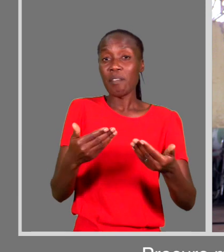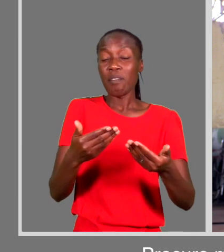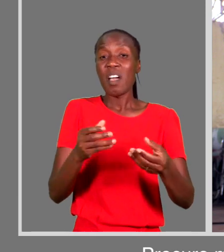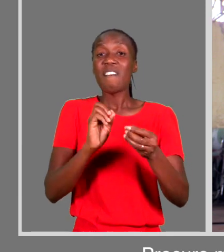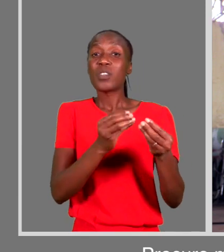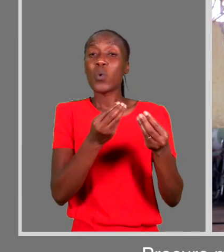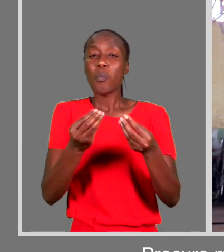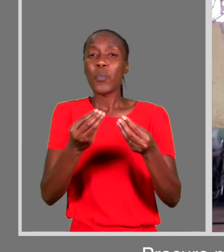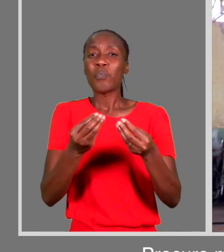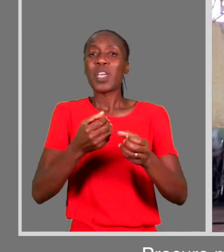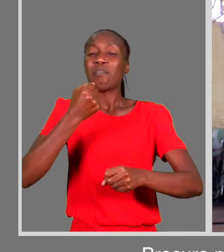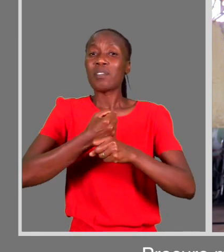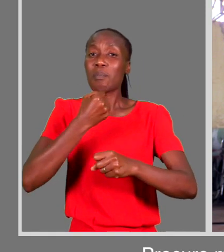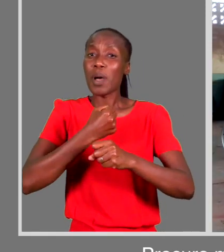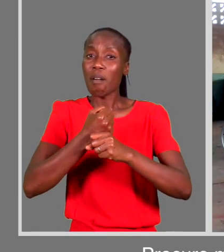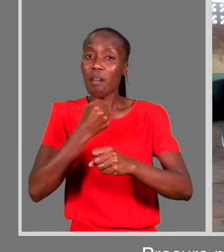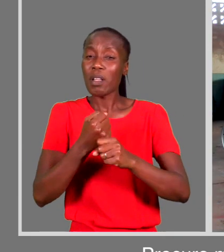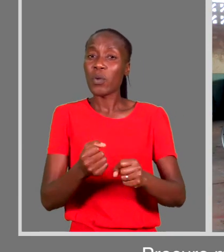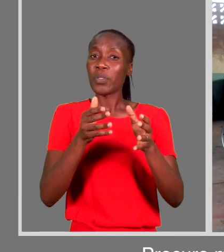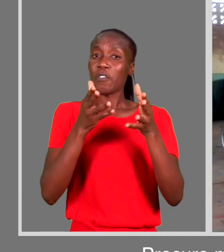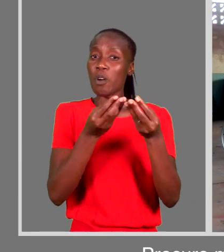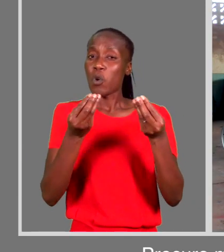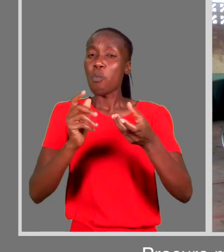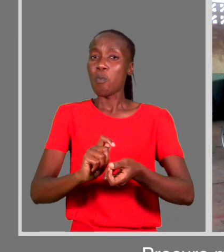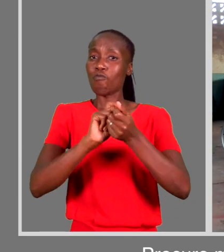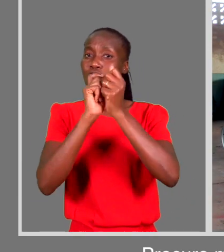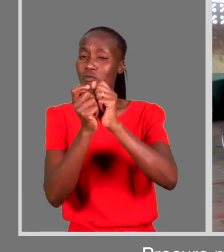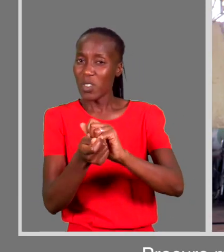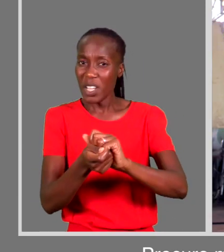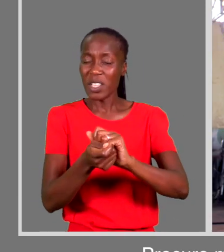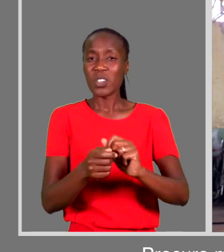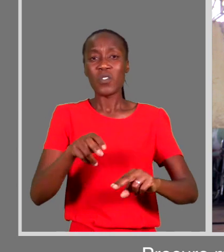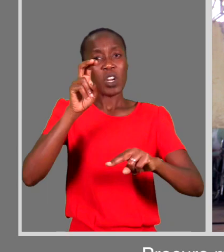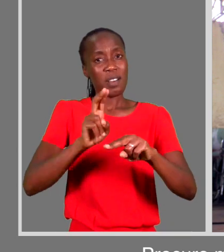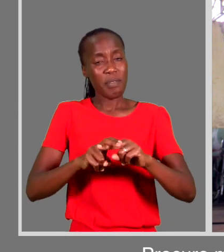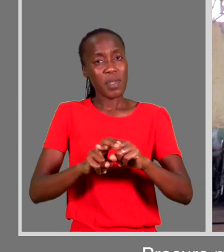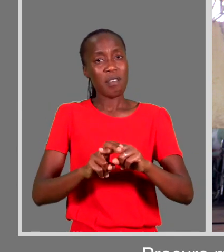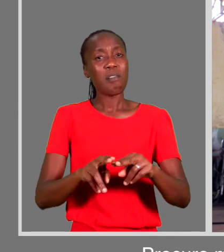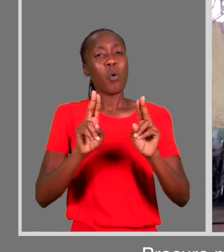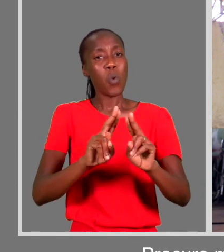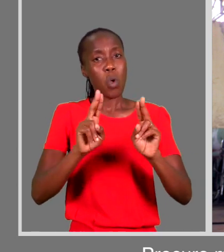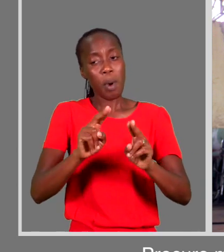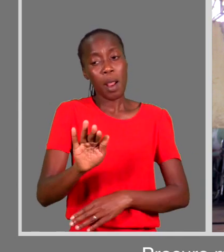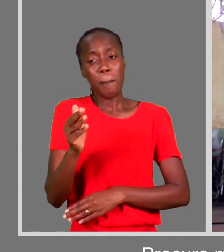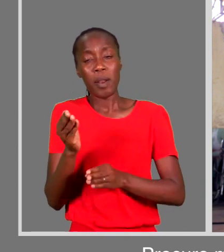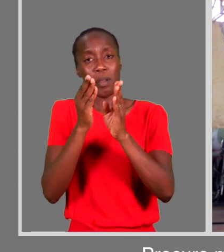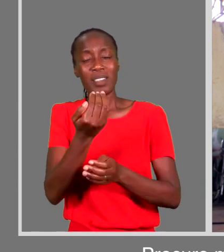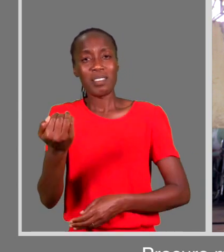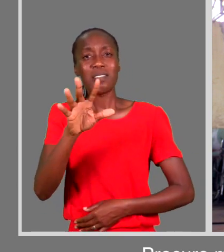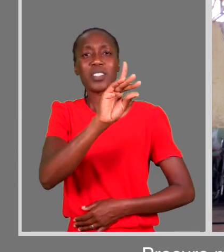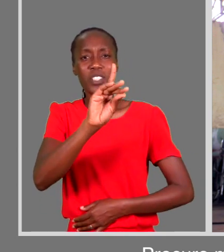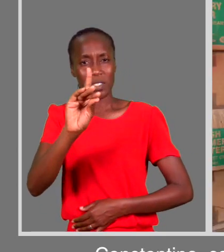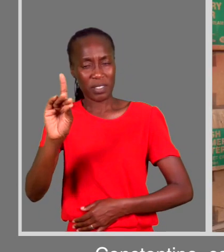procuro trabalhar de forma a modificar se for uma cadeira normal para uma criança